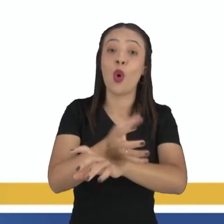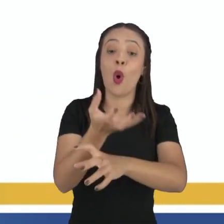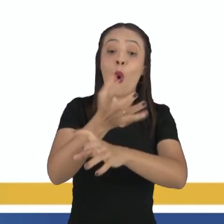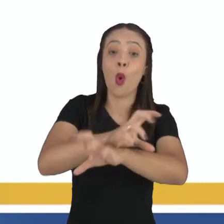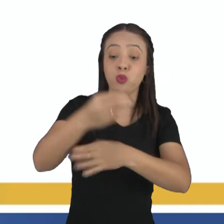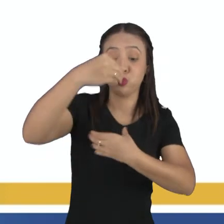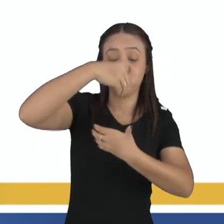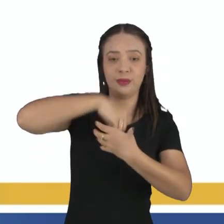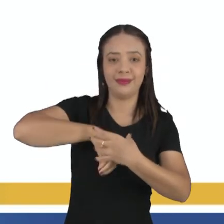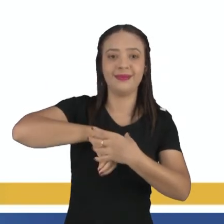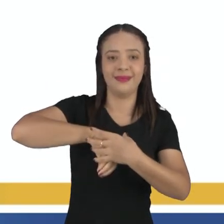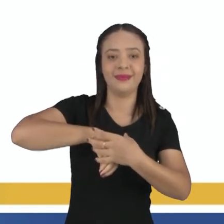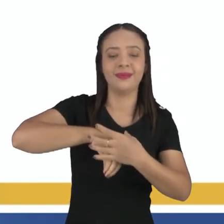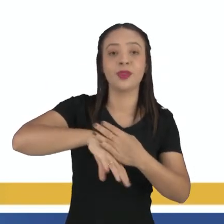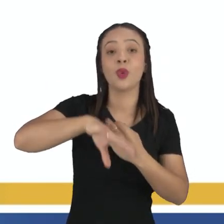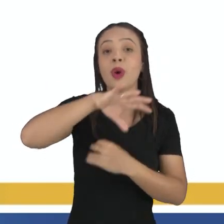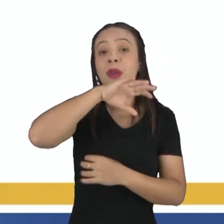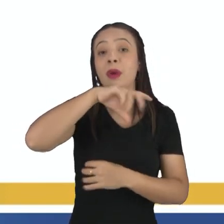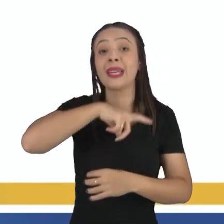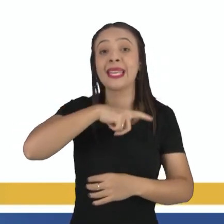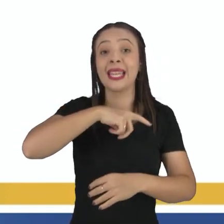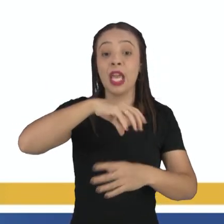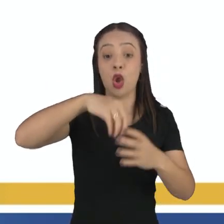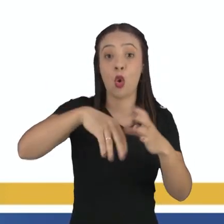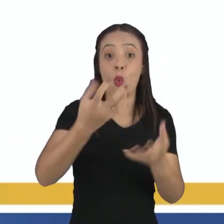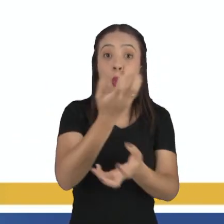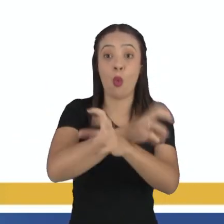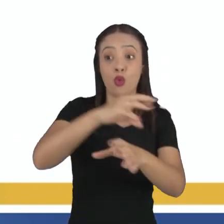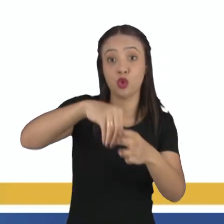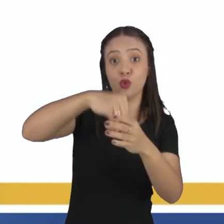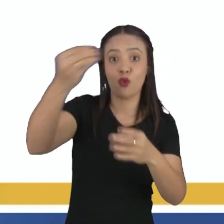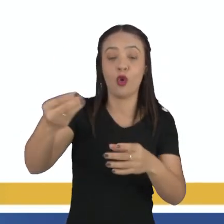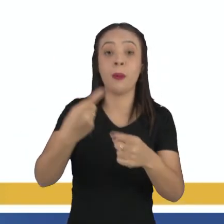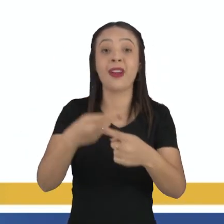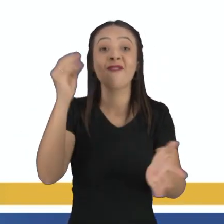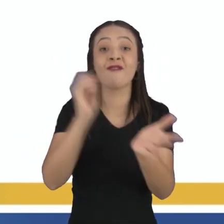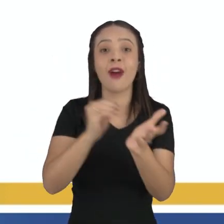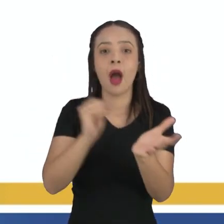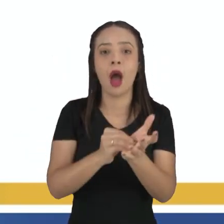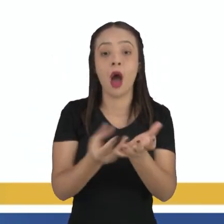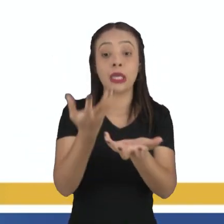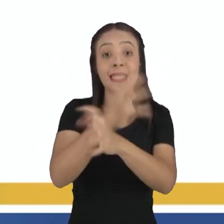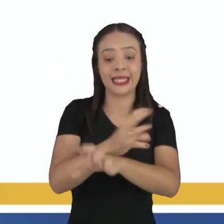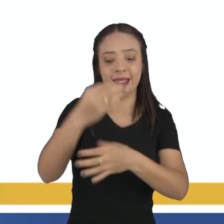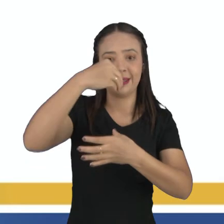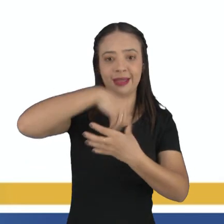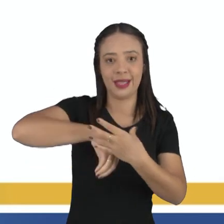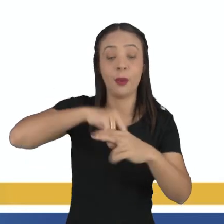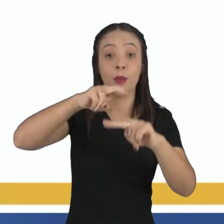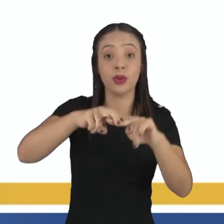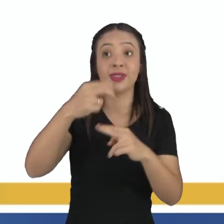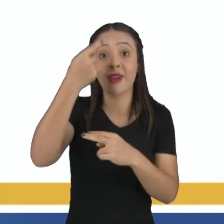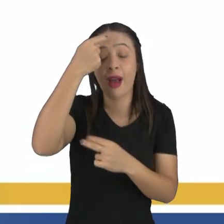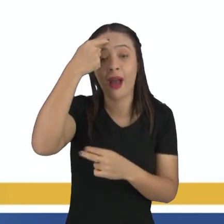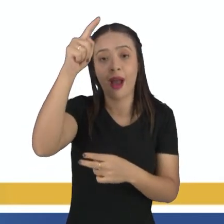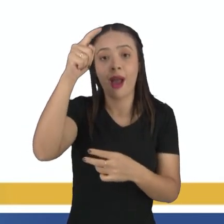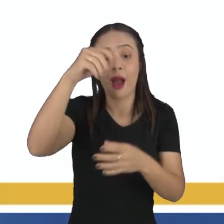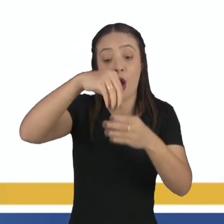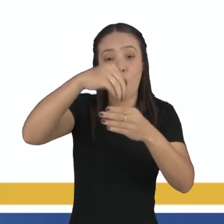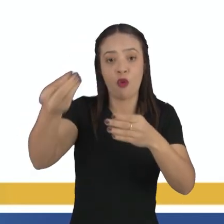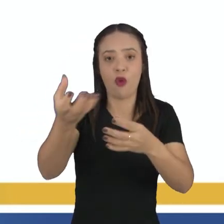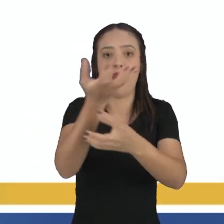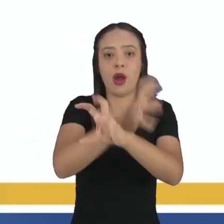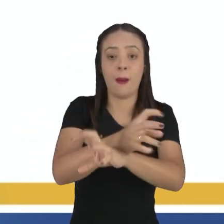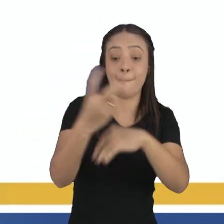que vai ter o exoesqueleto é porque ele não tem os ossos internos, ele vai fazer aquele exoesqueleto externo para proteger o seu corpo. É uma